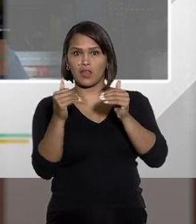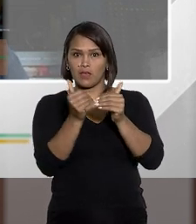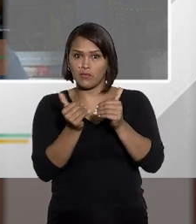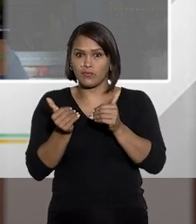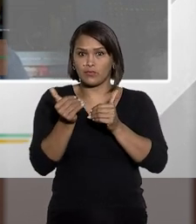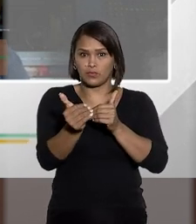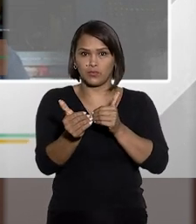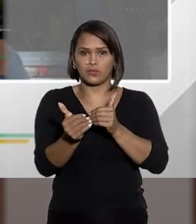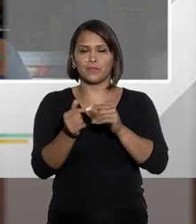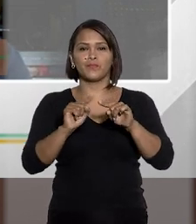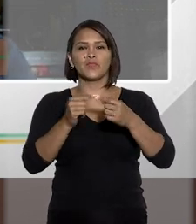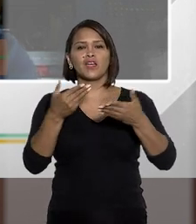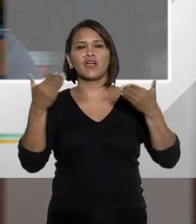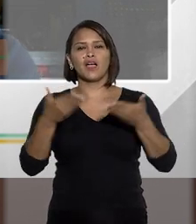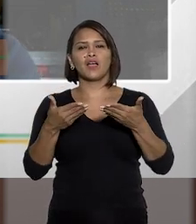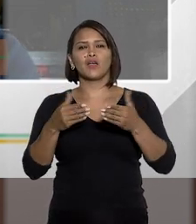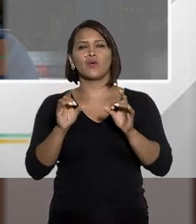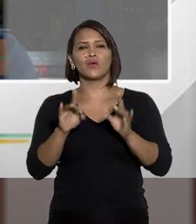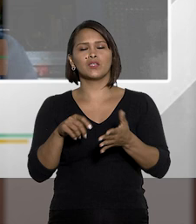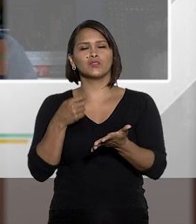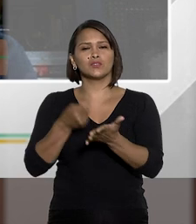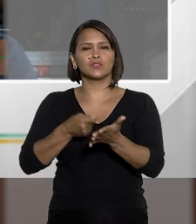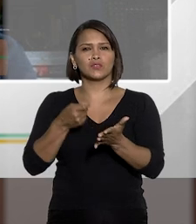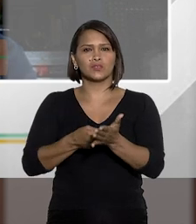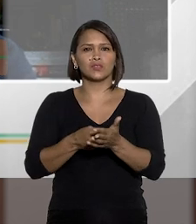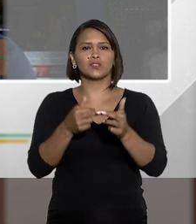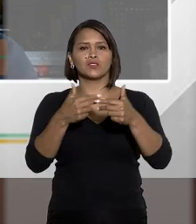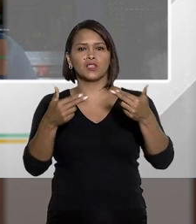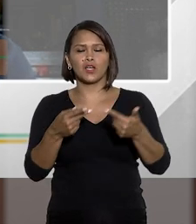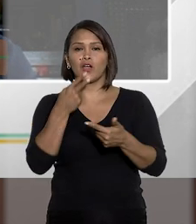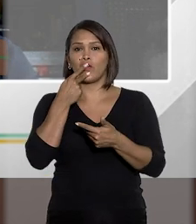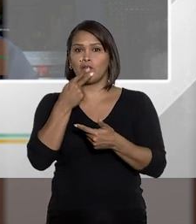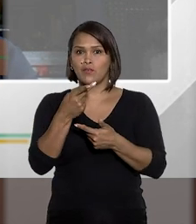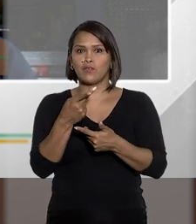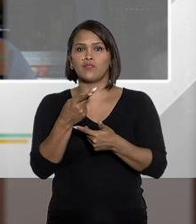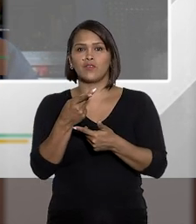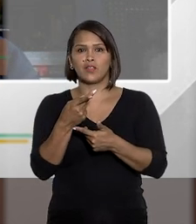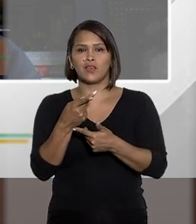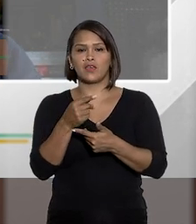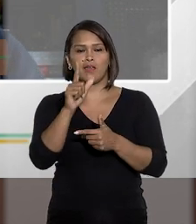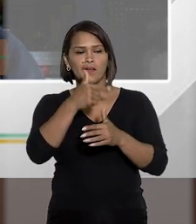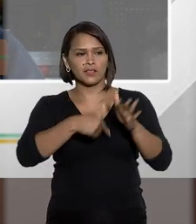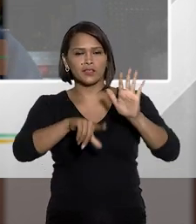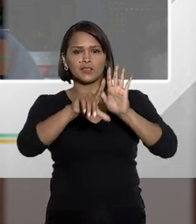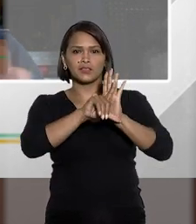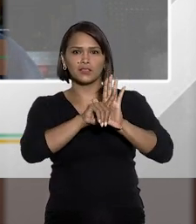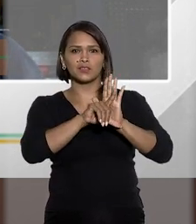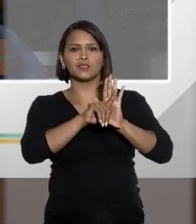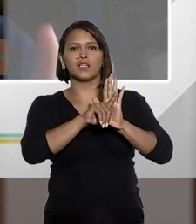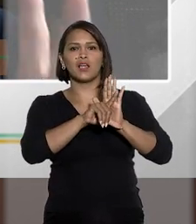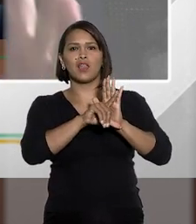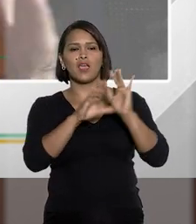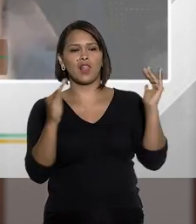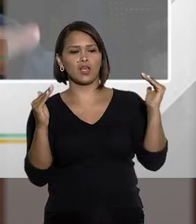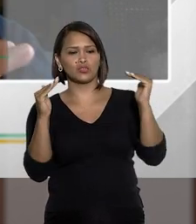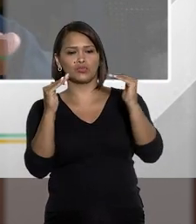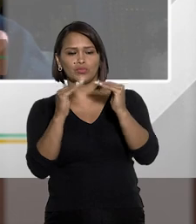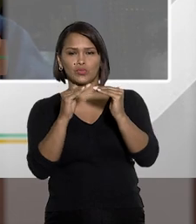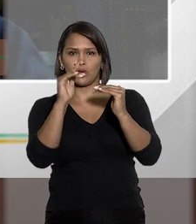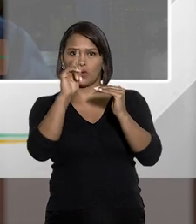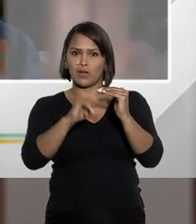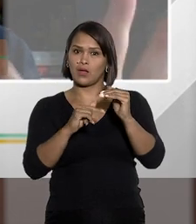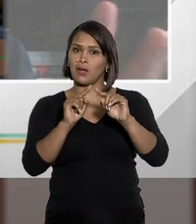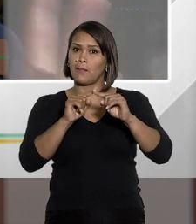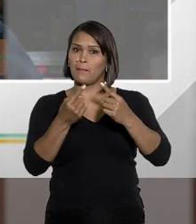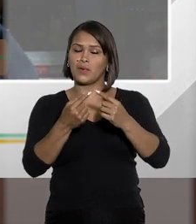-leges e impérios. Agora, eu apenas insisto em algo que eu já falei algumas vezes, esta lei colide,